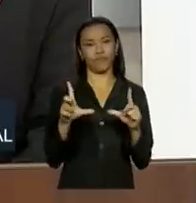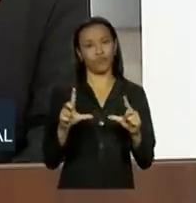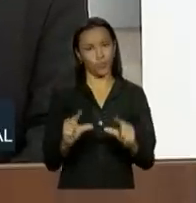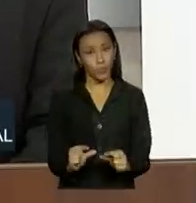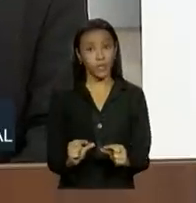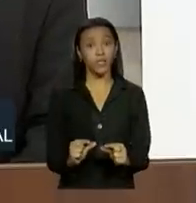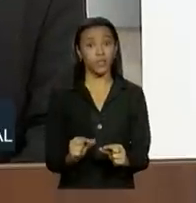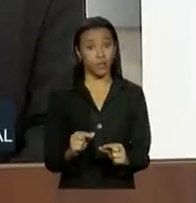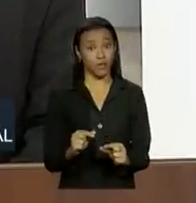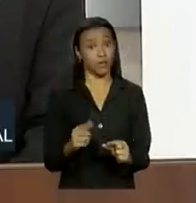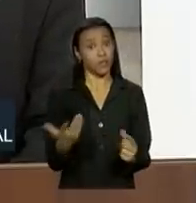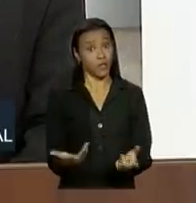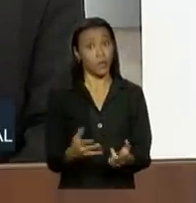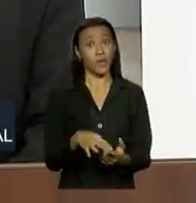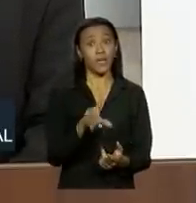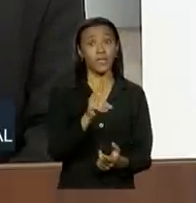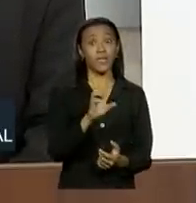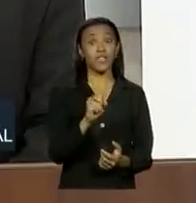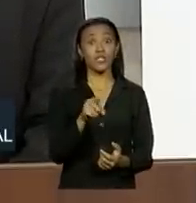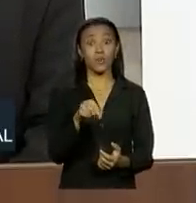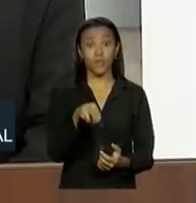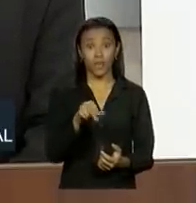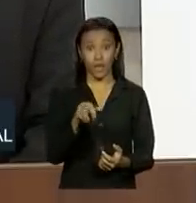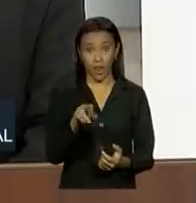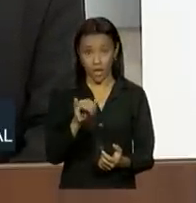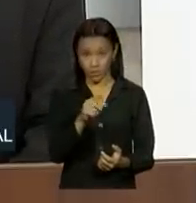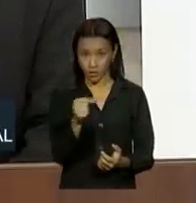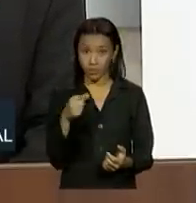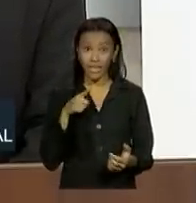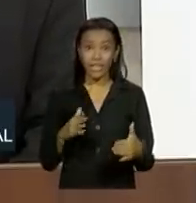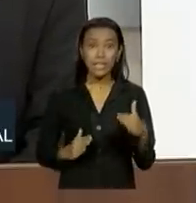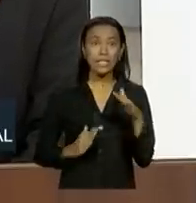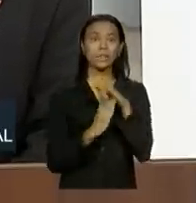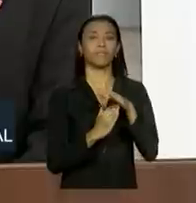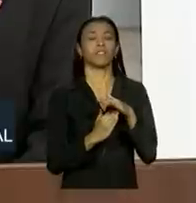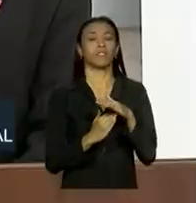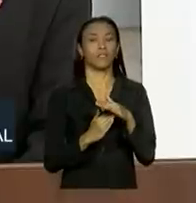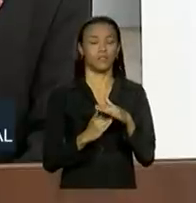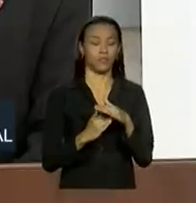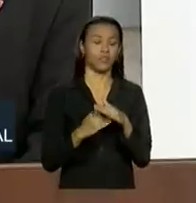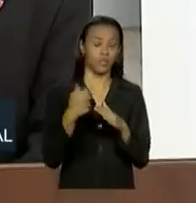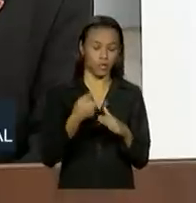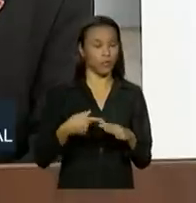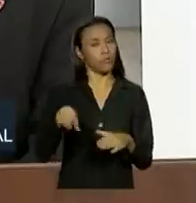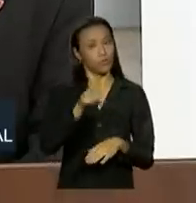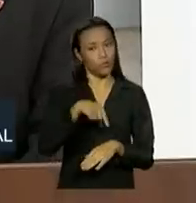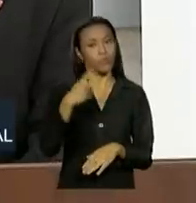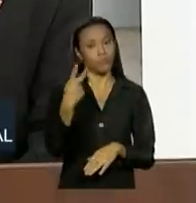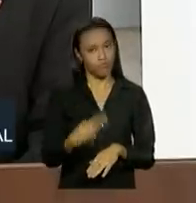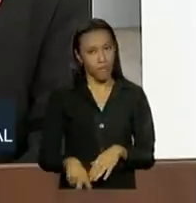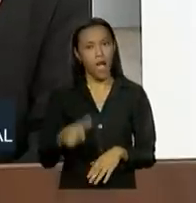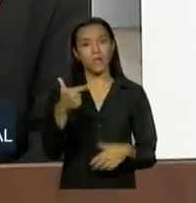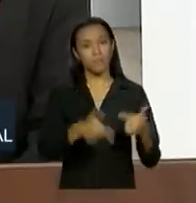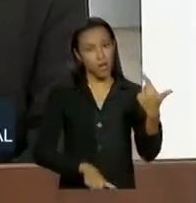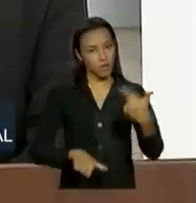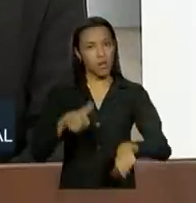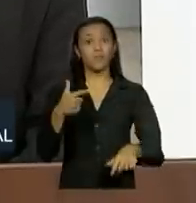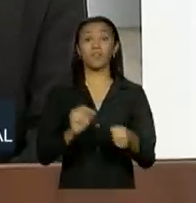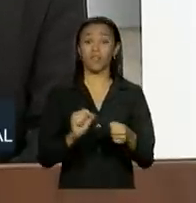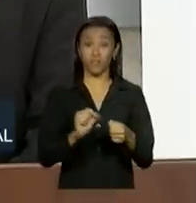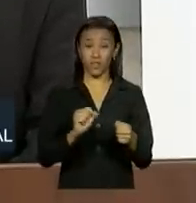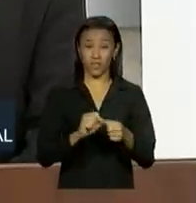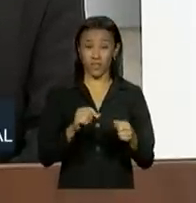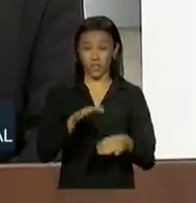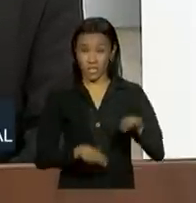desoneração tem limite para o papel do Estado. Um Estado que ainda tem muito a fazer para eliminar as